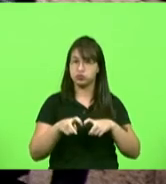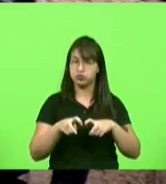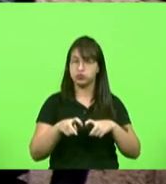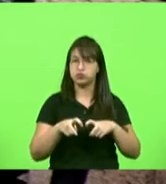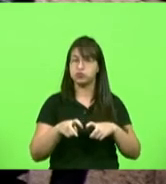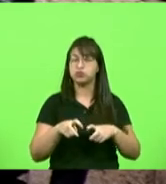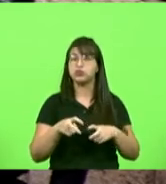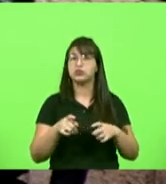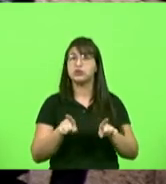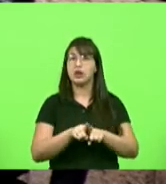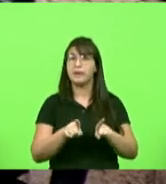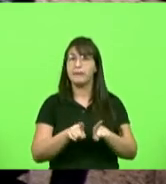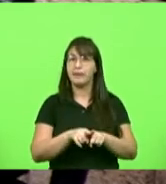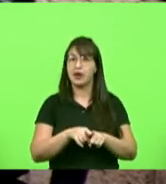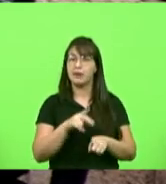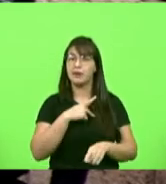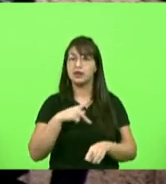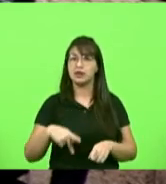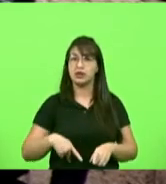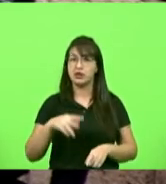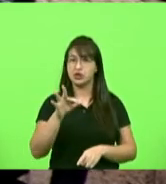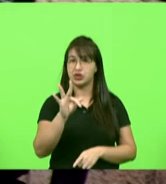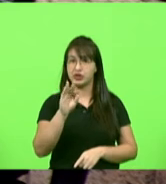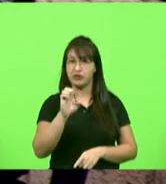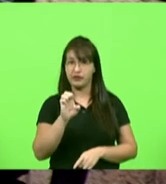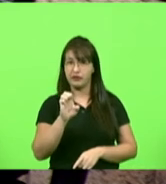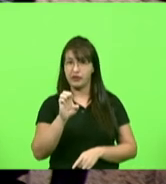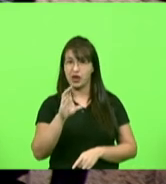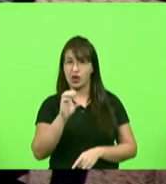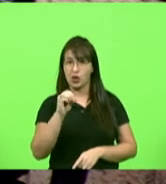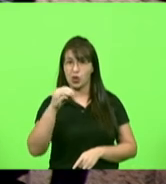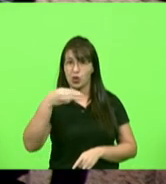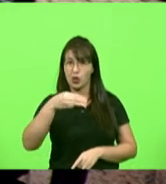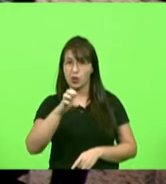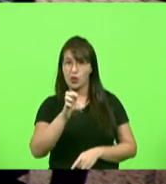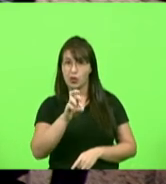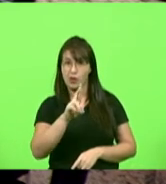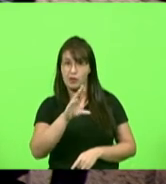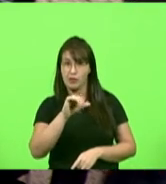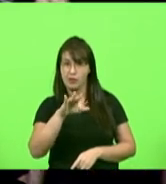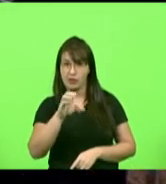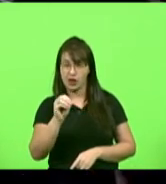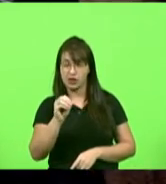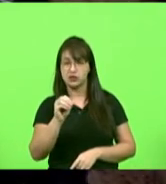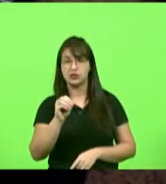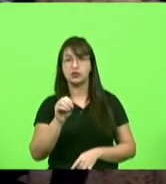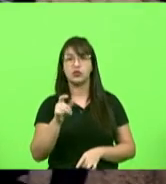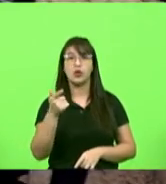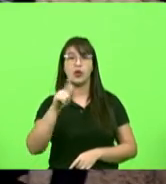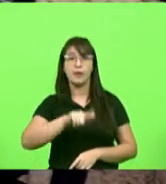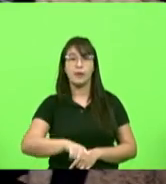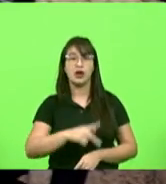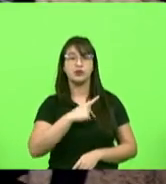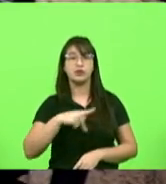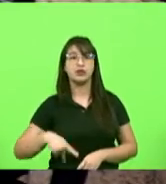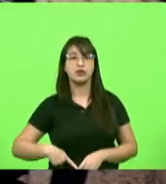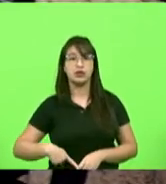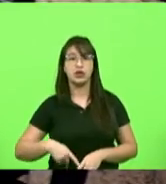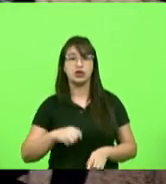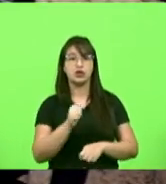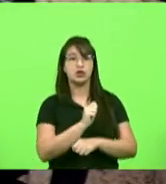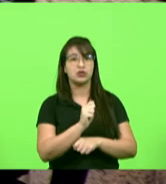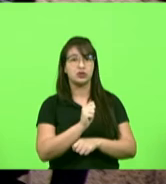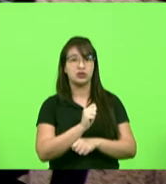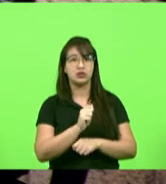com o presidente da fecomércio o Bruno Breital e também a presidente da associação das